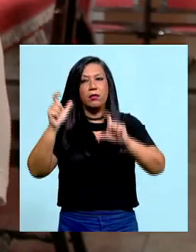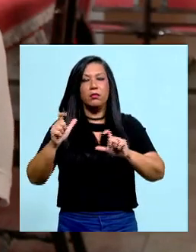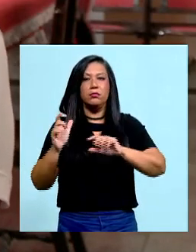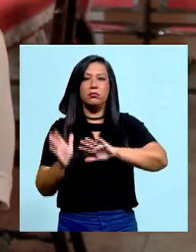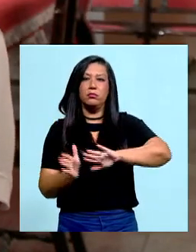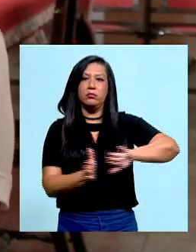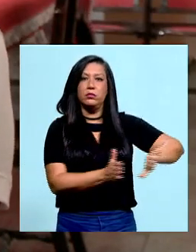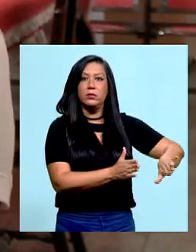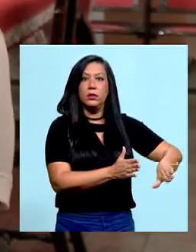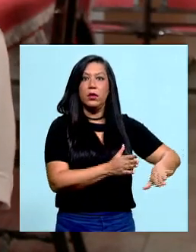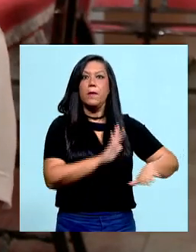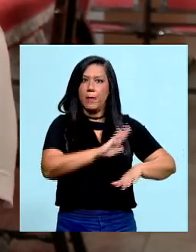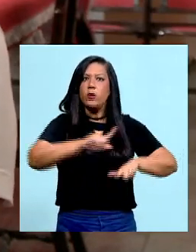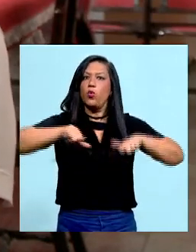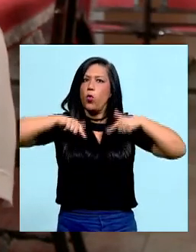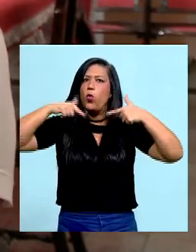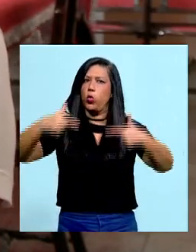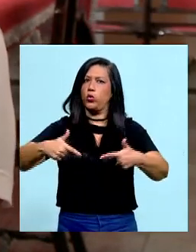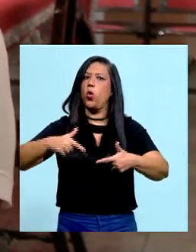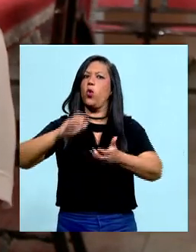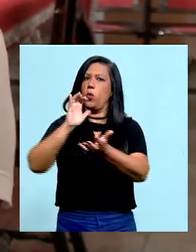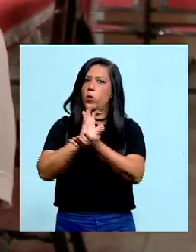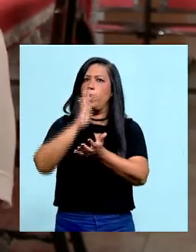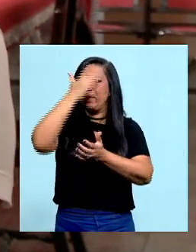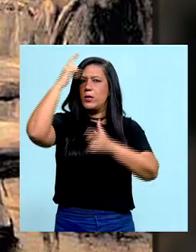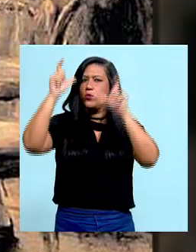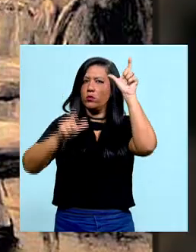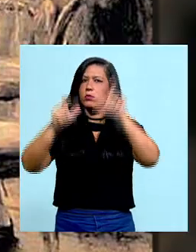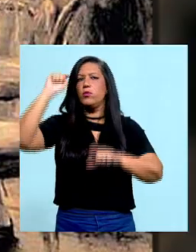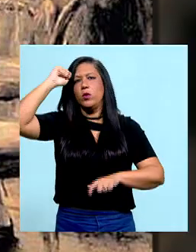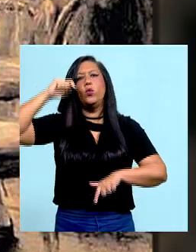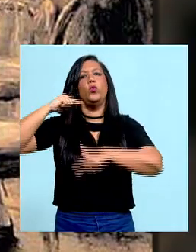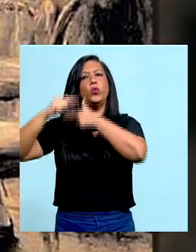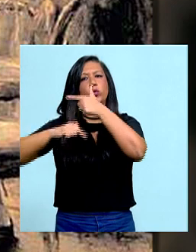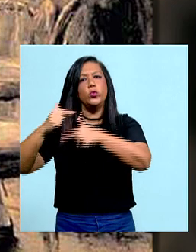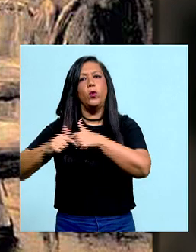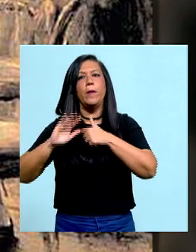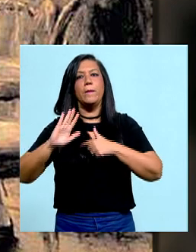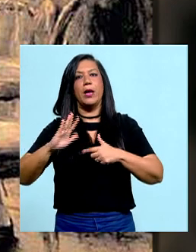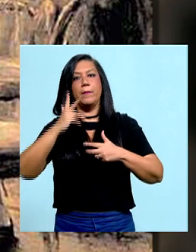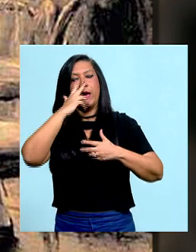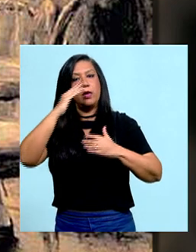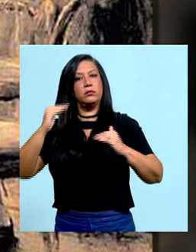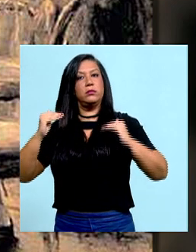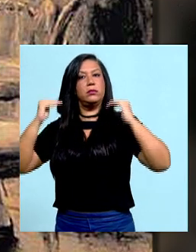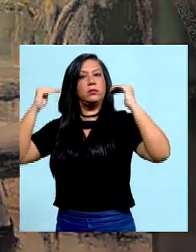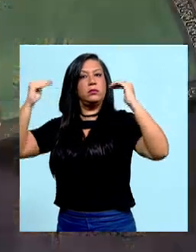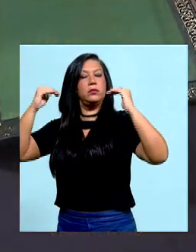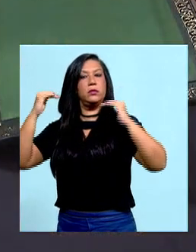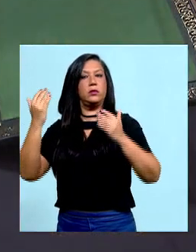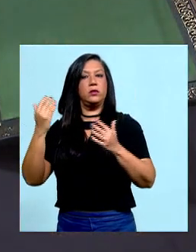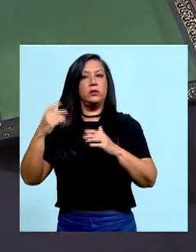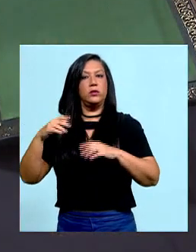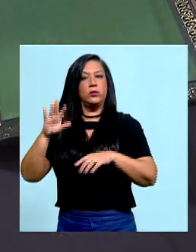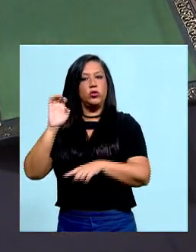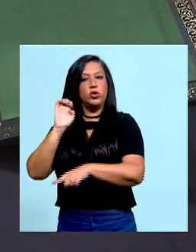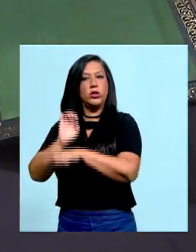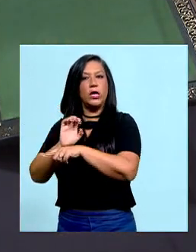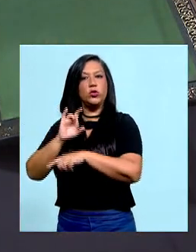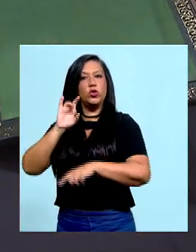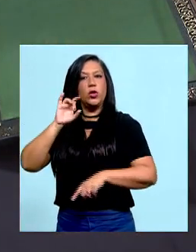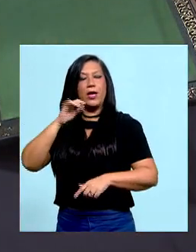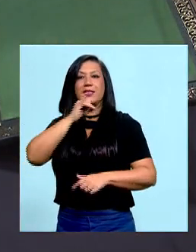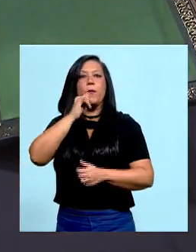não teria acontecido. Eu acho que o Estado toma para si a importância do ato,